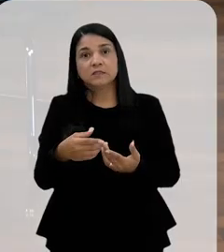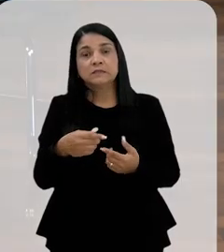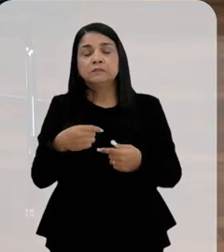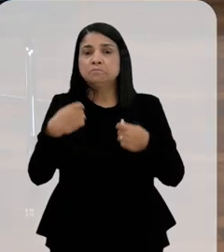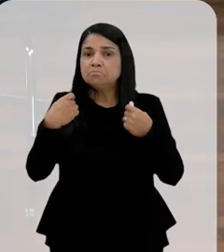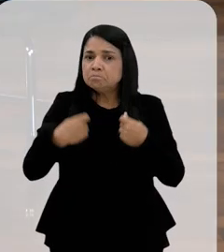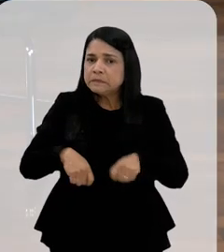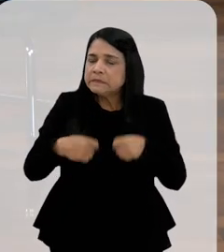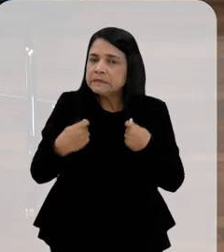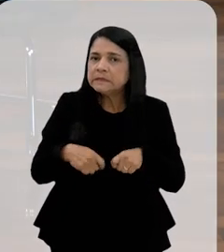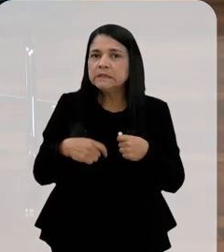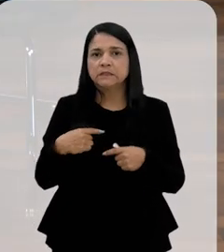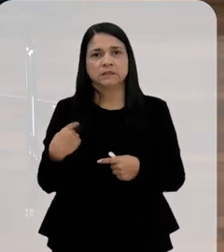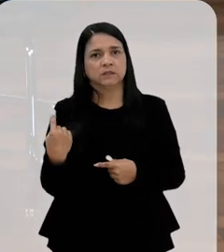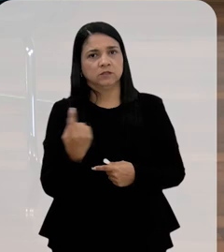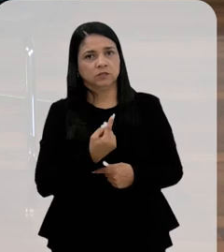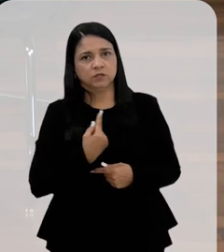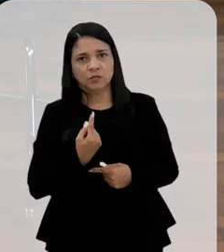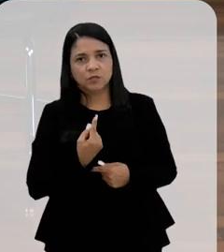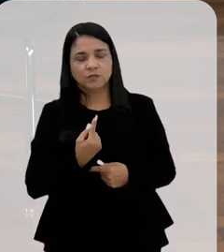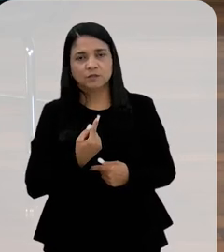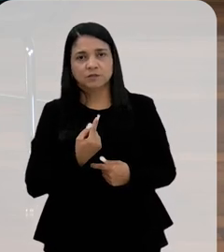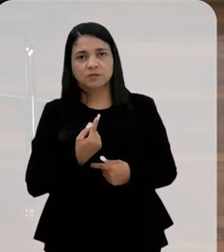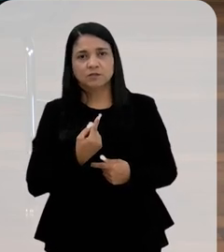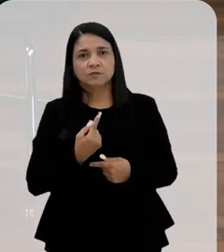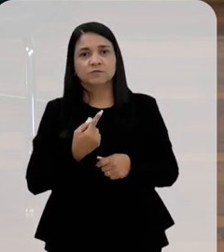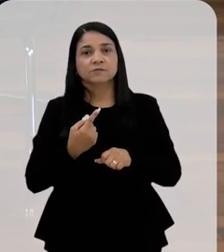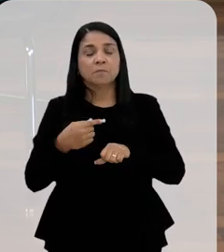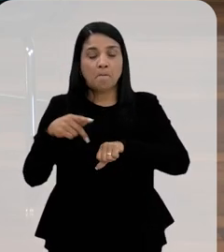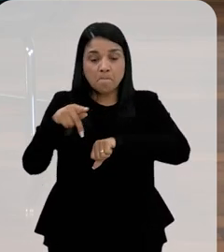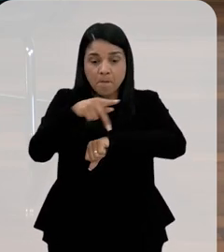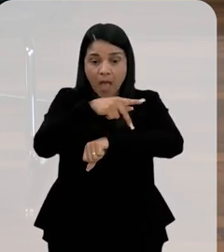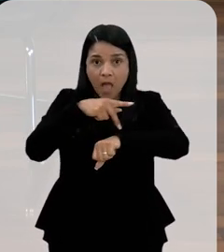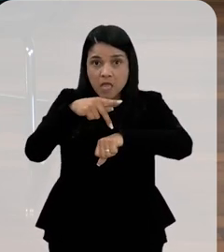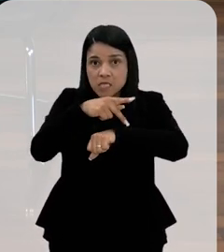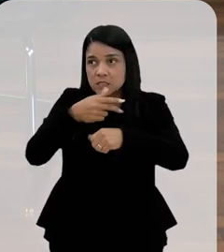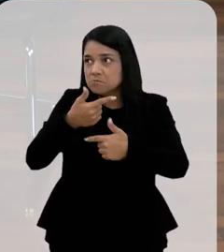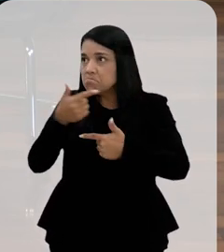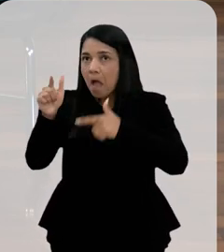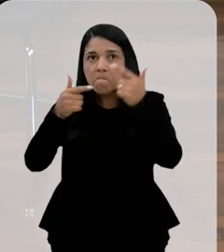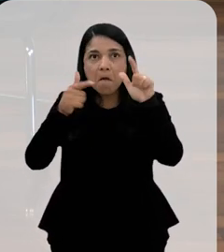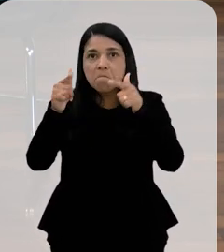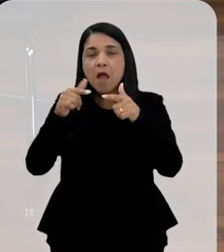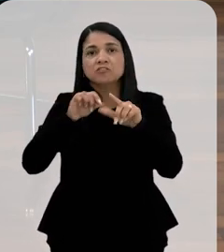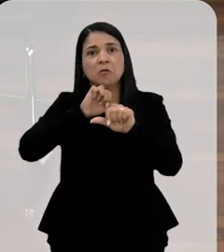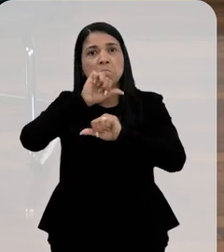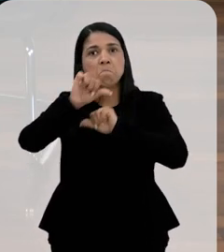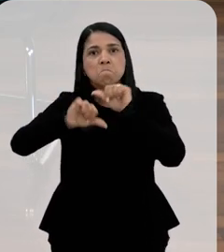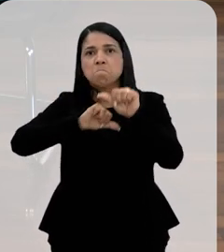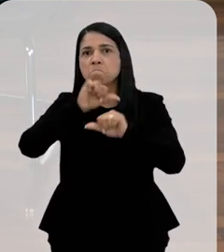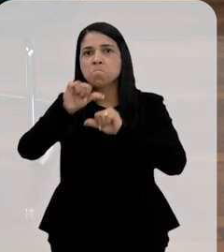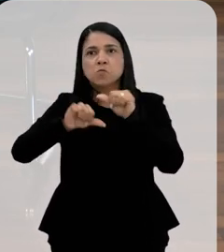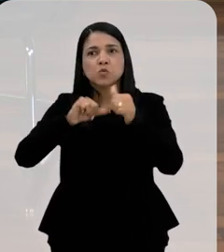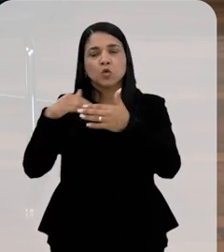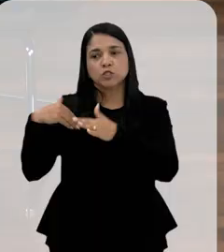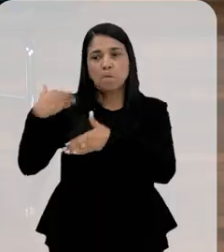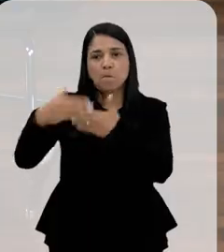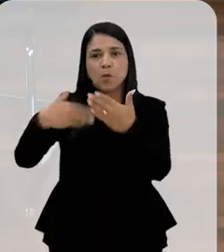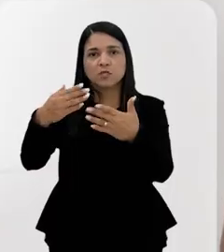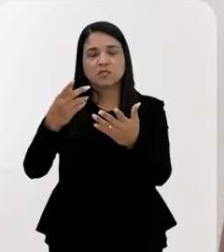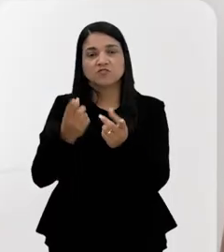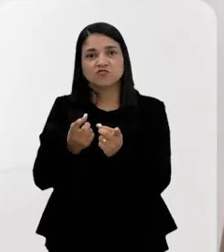deve, e muitos, muitos países já estão revertendo esse